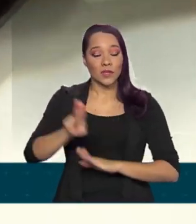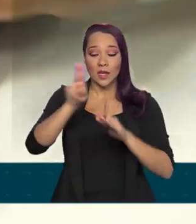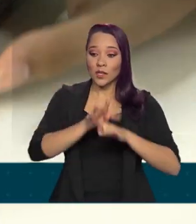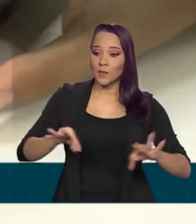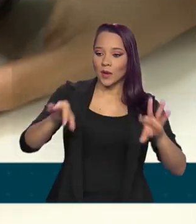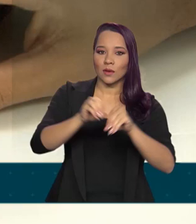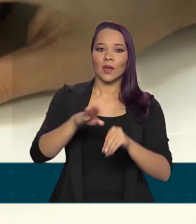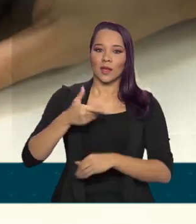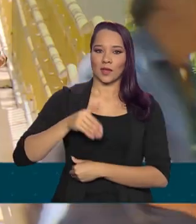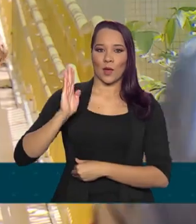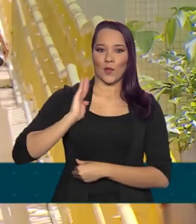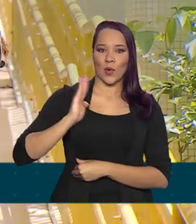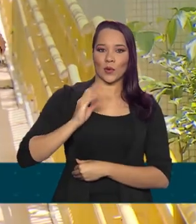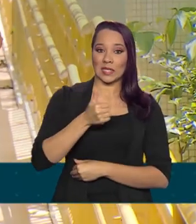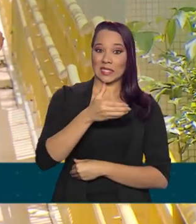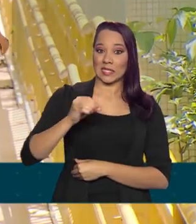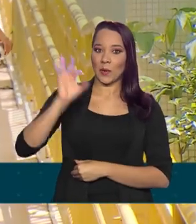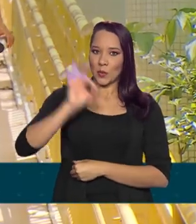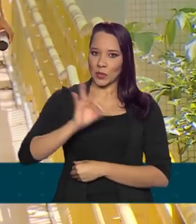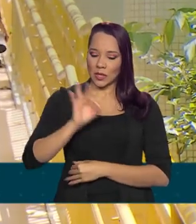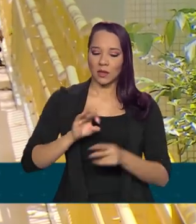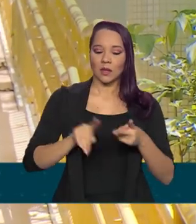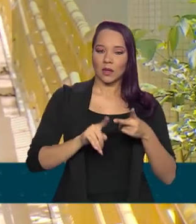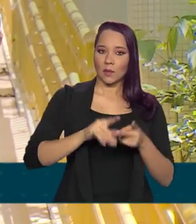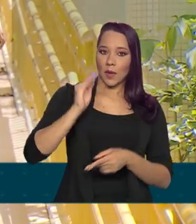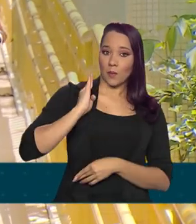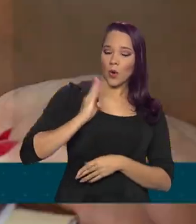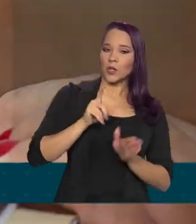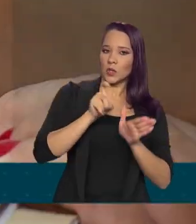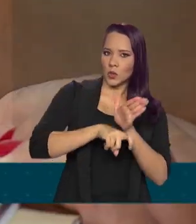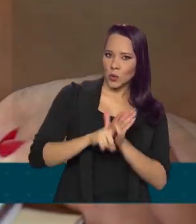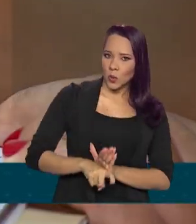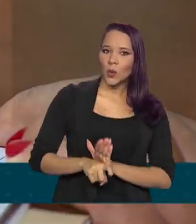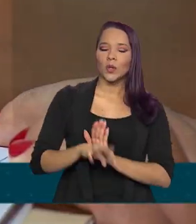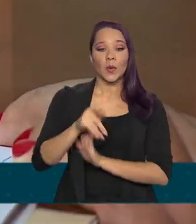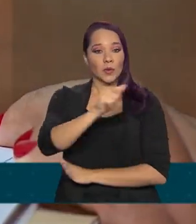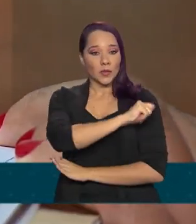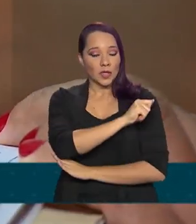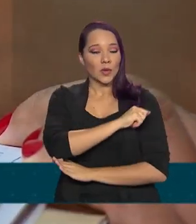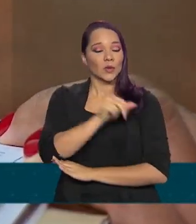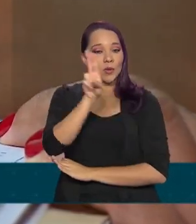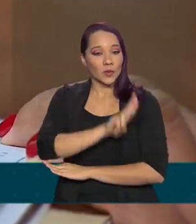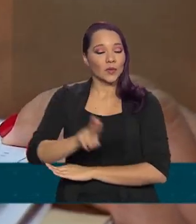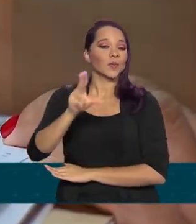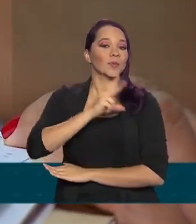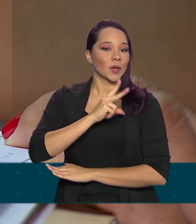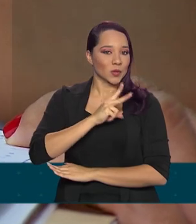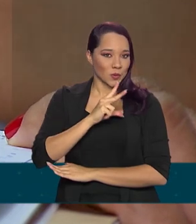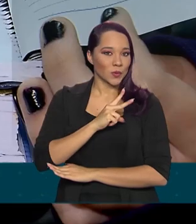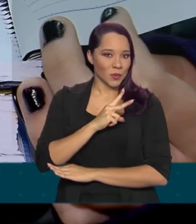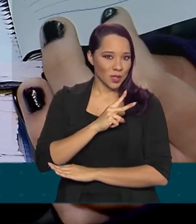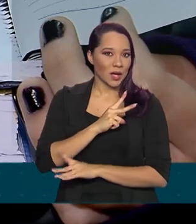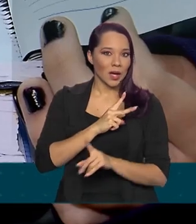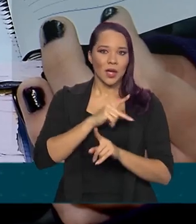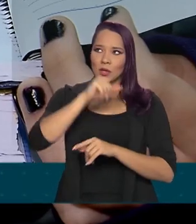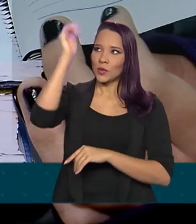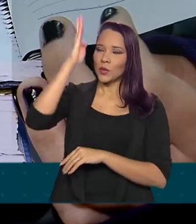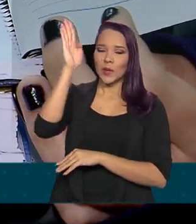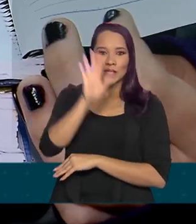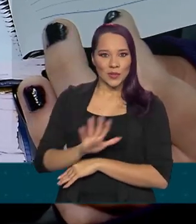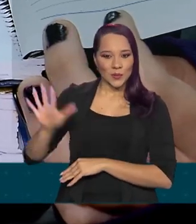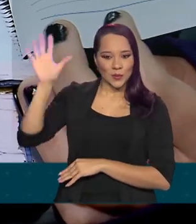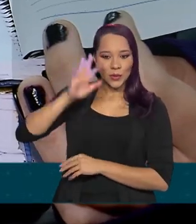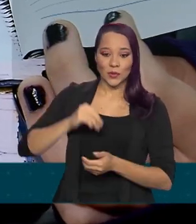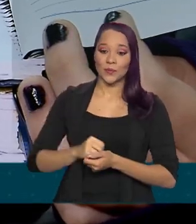oferece bolsas integrais e parciais para os estudantes em universidades particulares em todo o país.